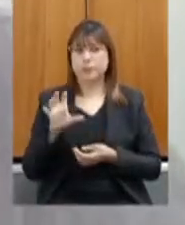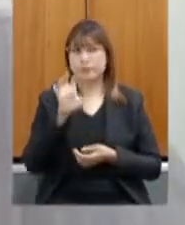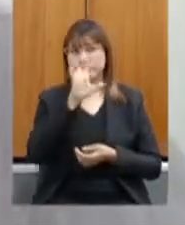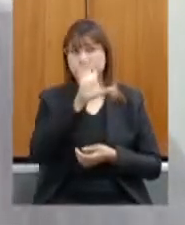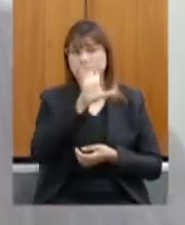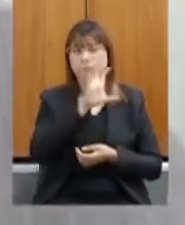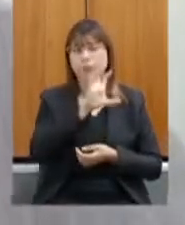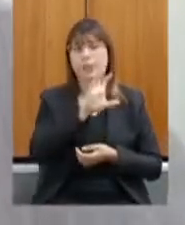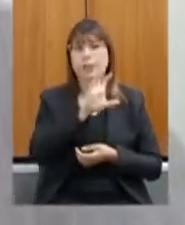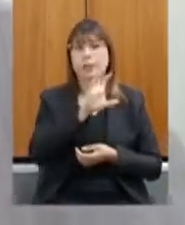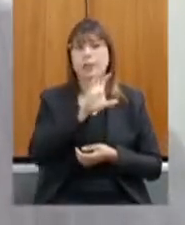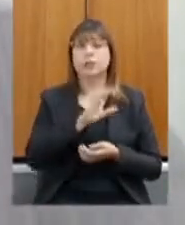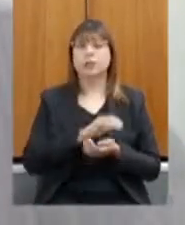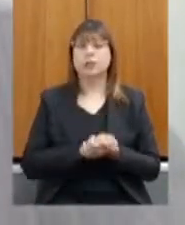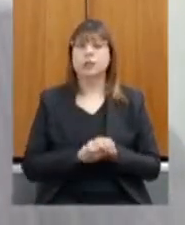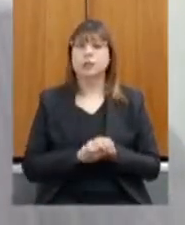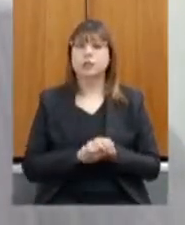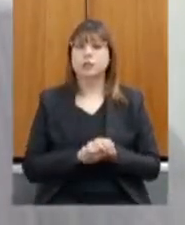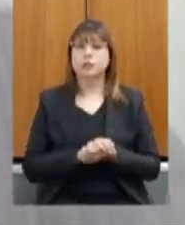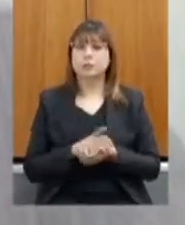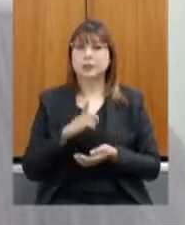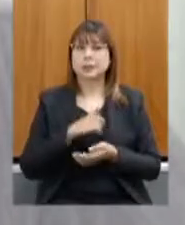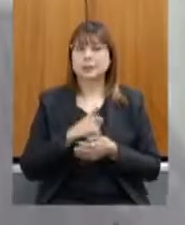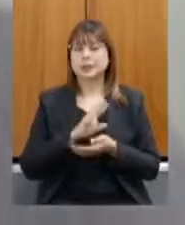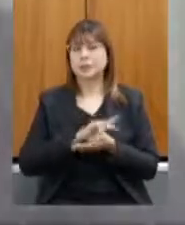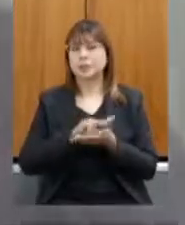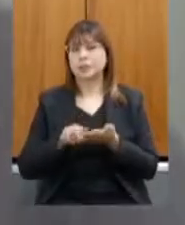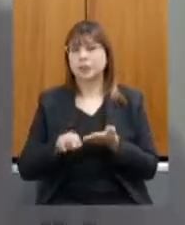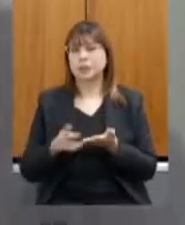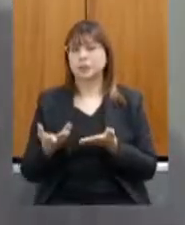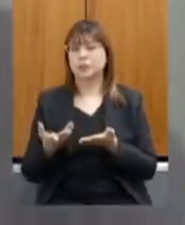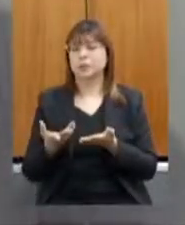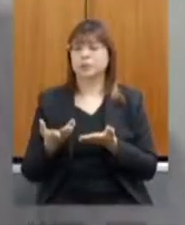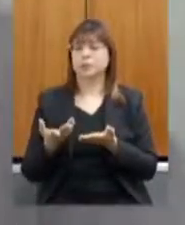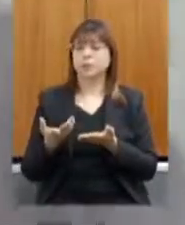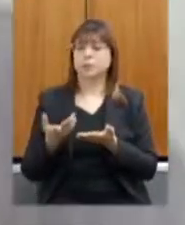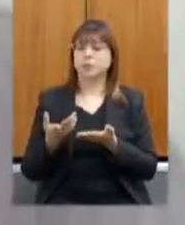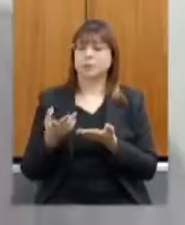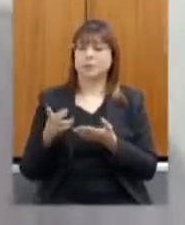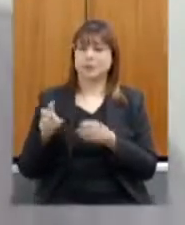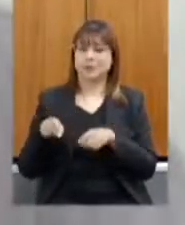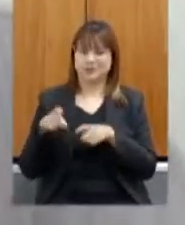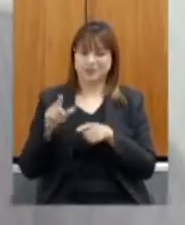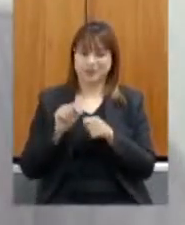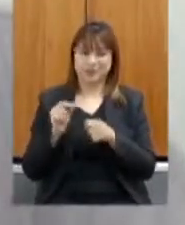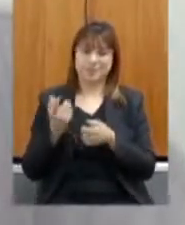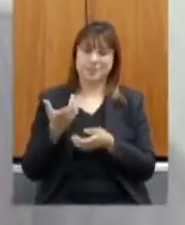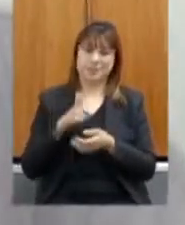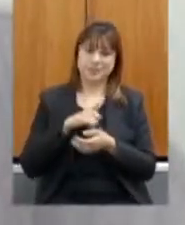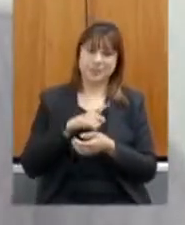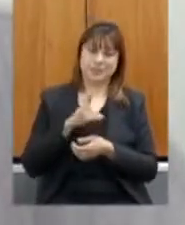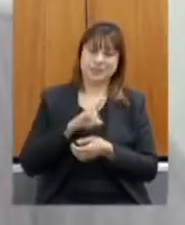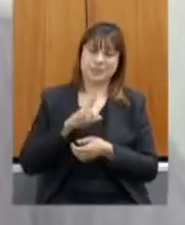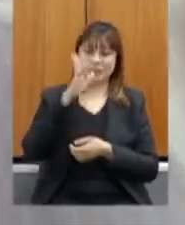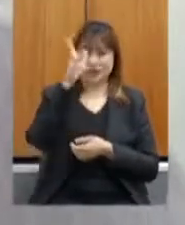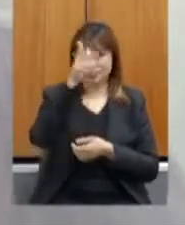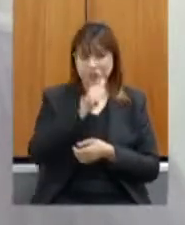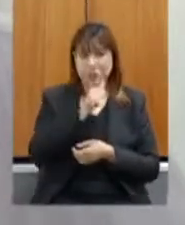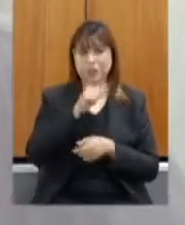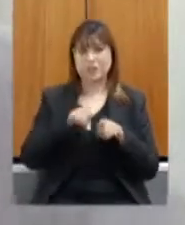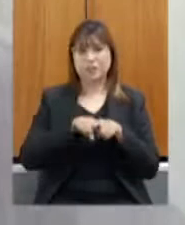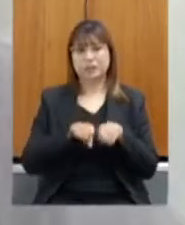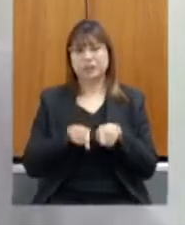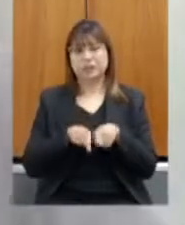tem muito produtor de aves de suínos que compra produtos fora do